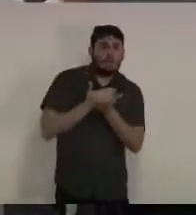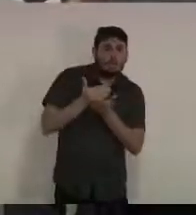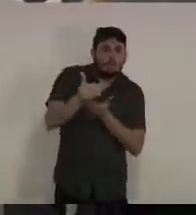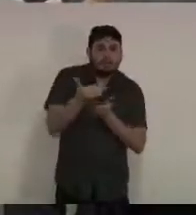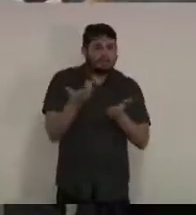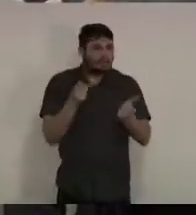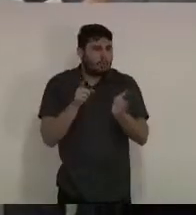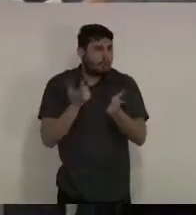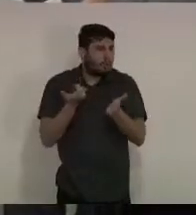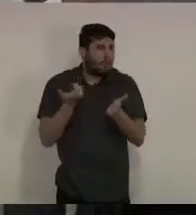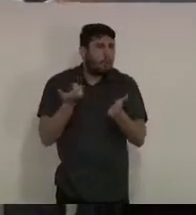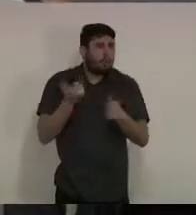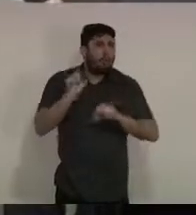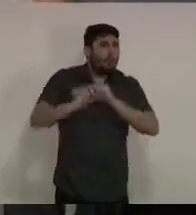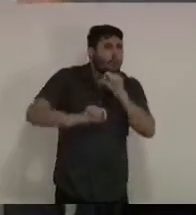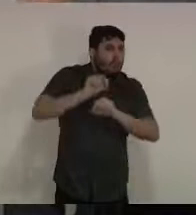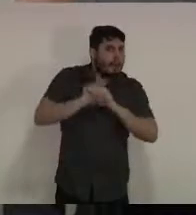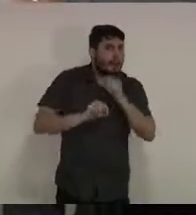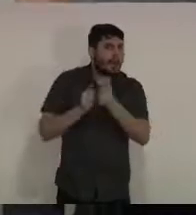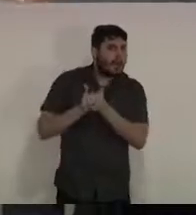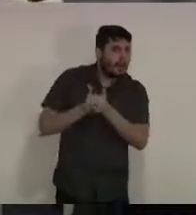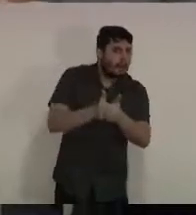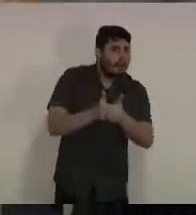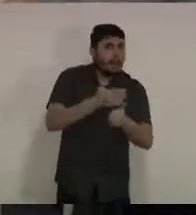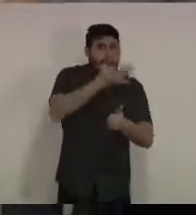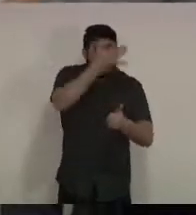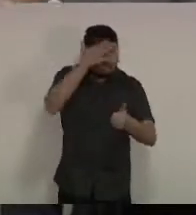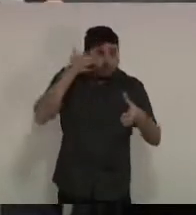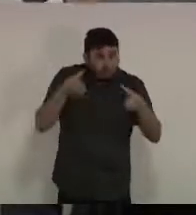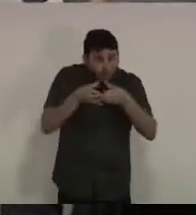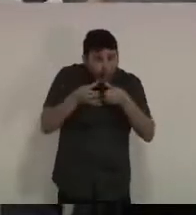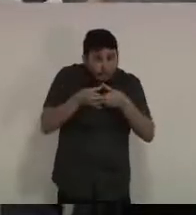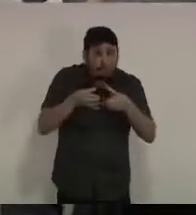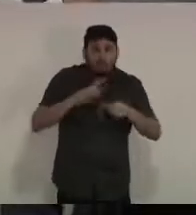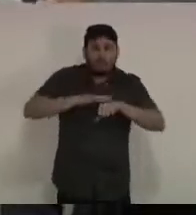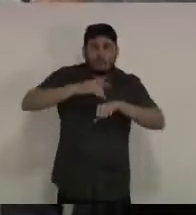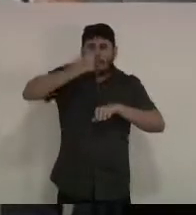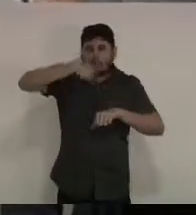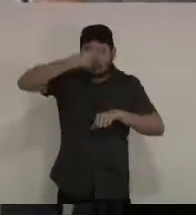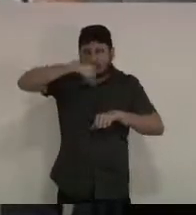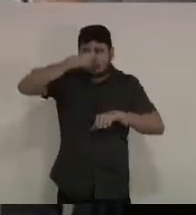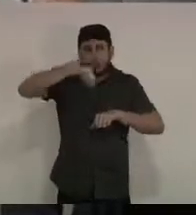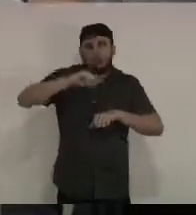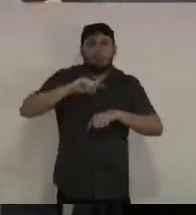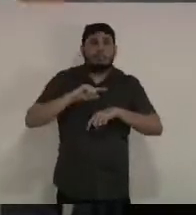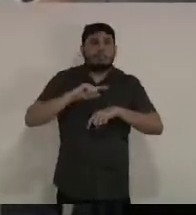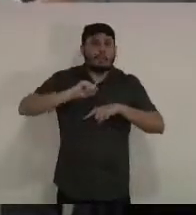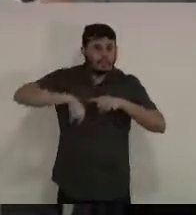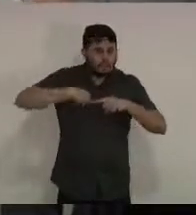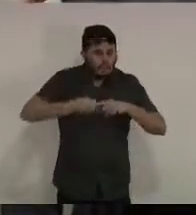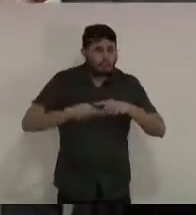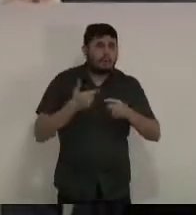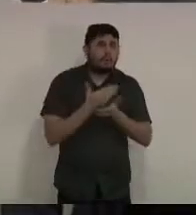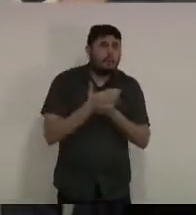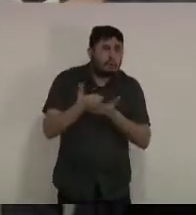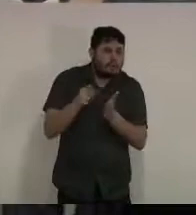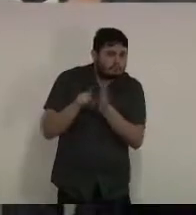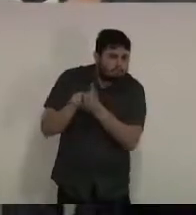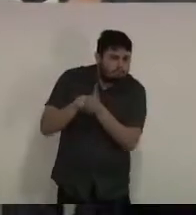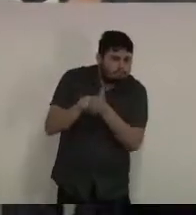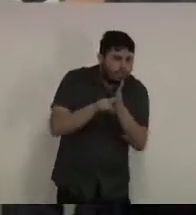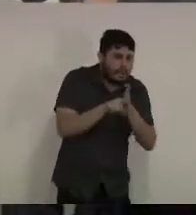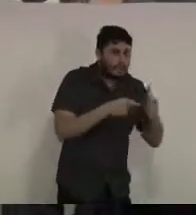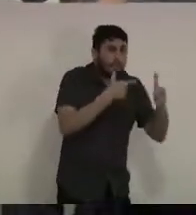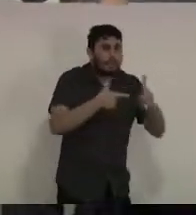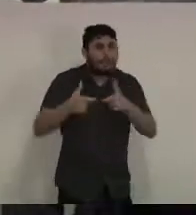sistemática as síndromes gripais, justamente por entender que ali era o caminho para que a gente pudesse identificar as áreas de maior